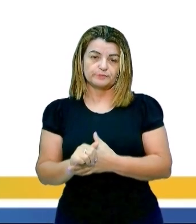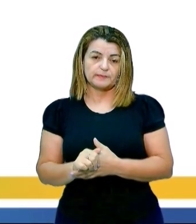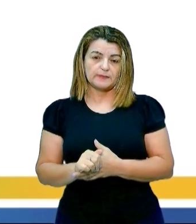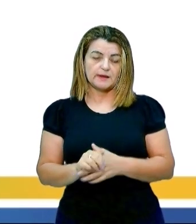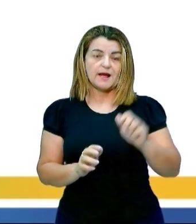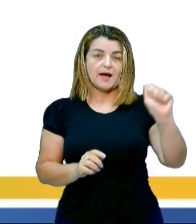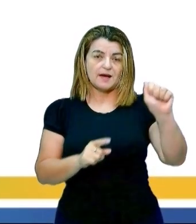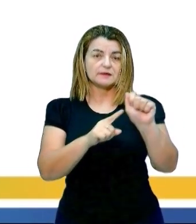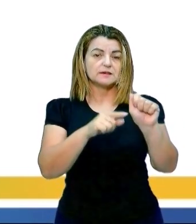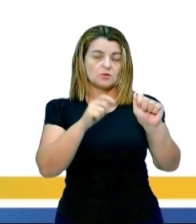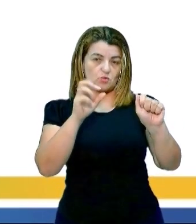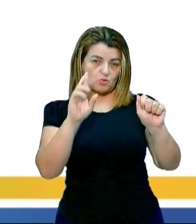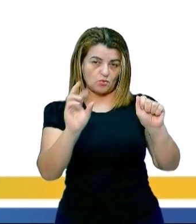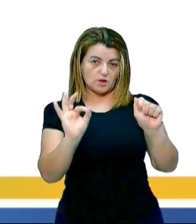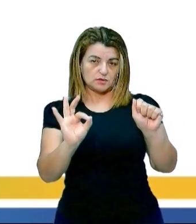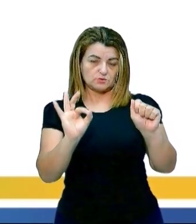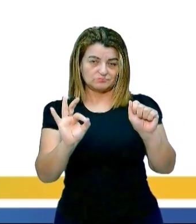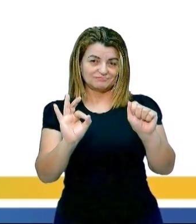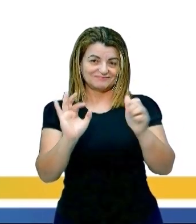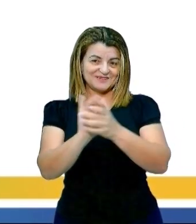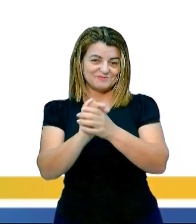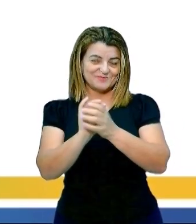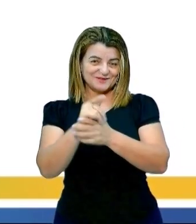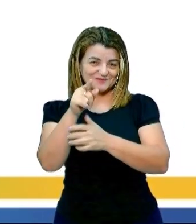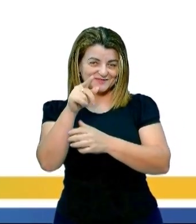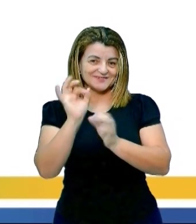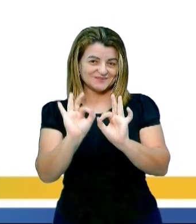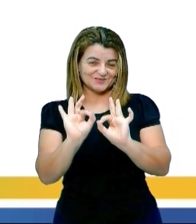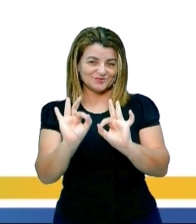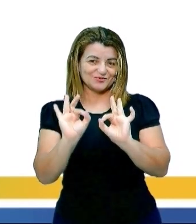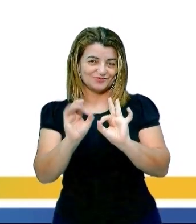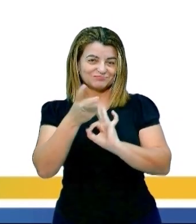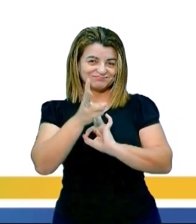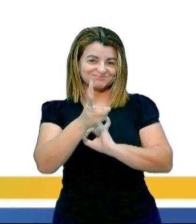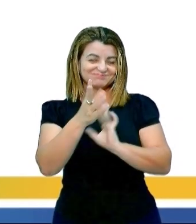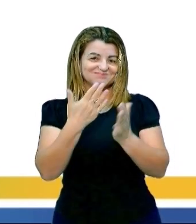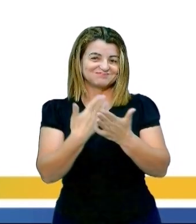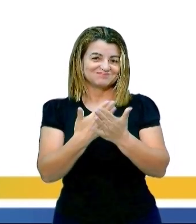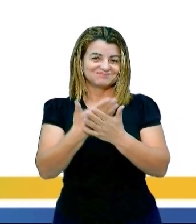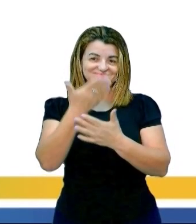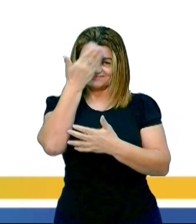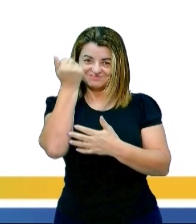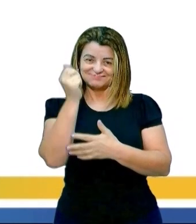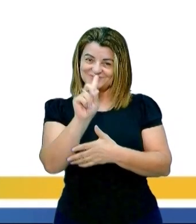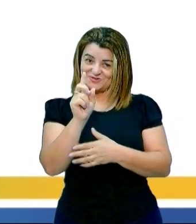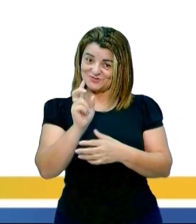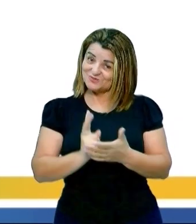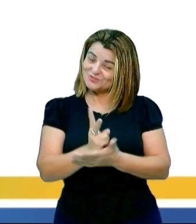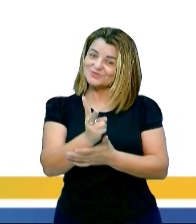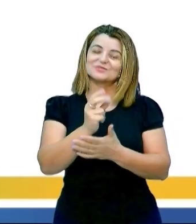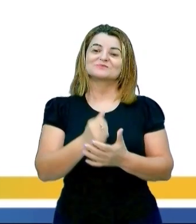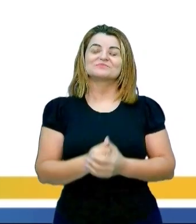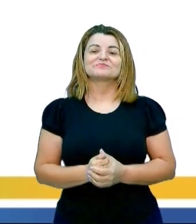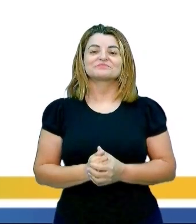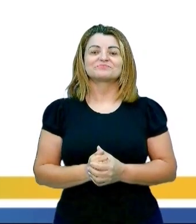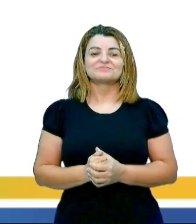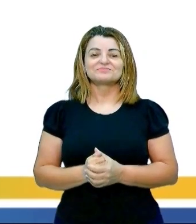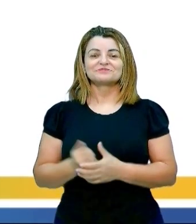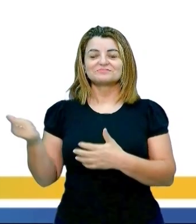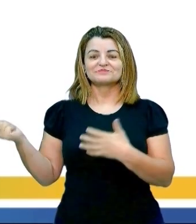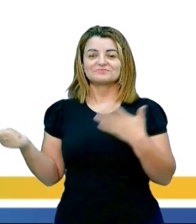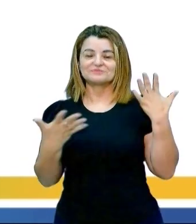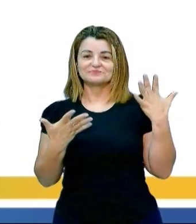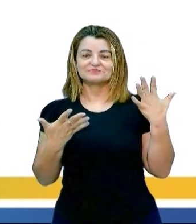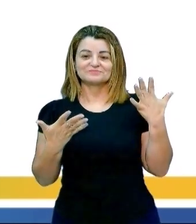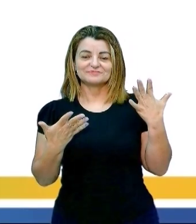letra A. Parabéns para quem acertou. Continuem estudando. Não esqueçam, continuem. Esse